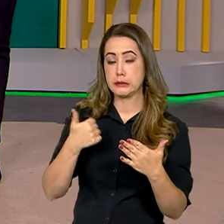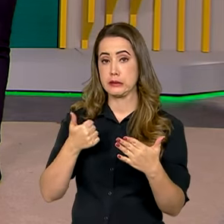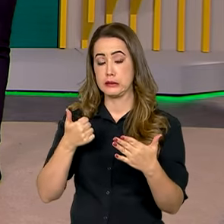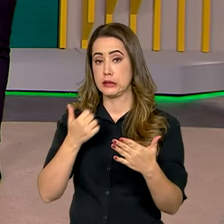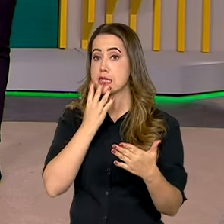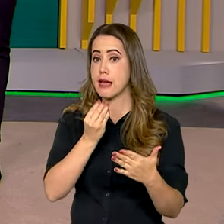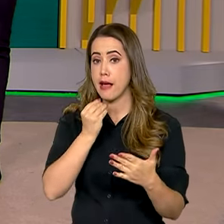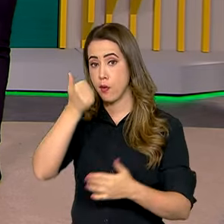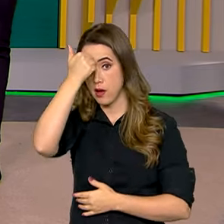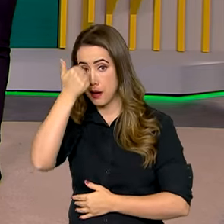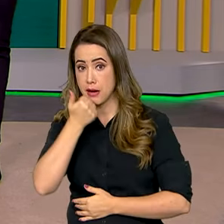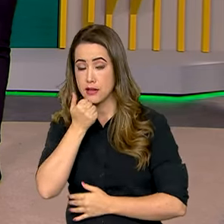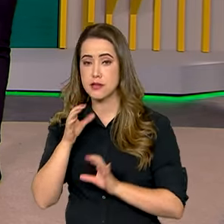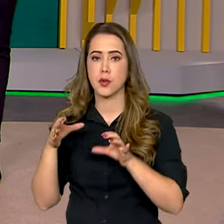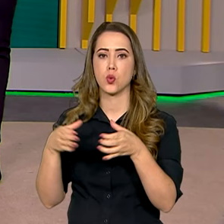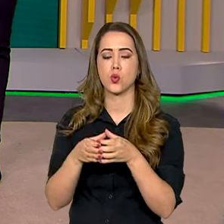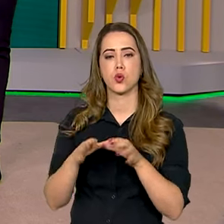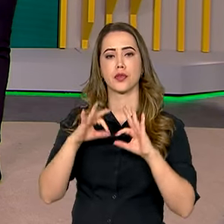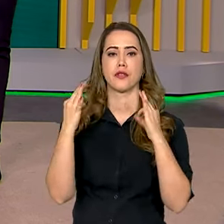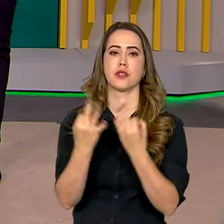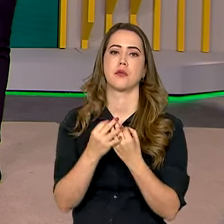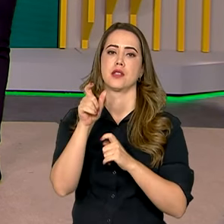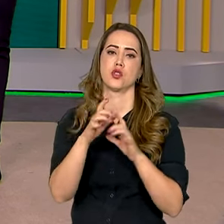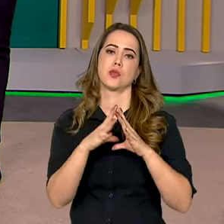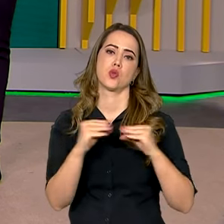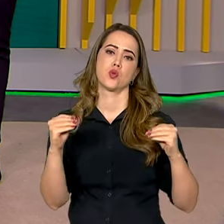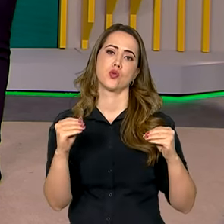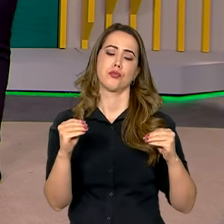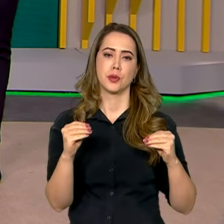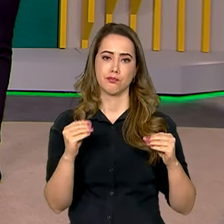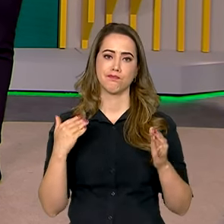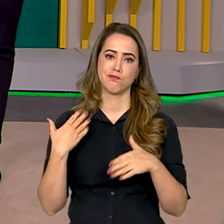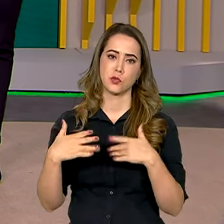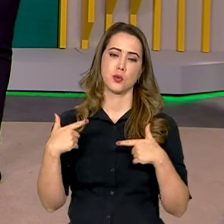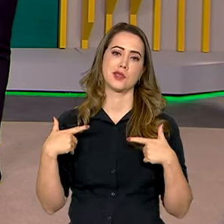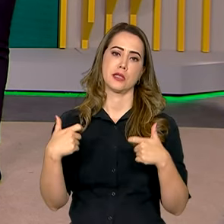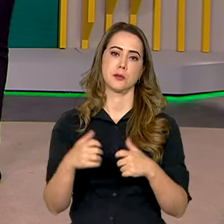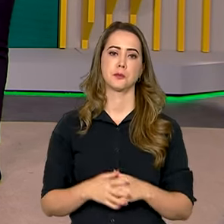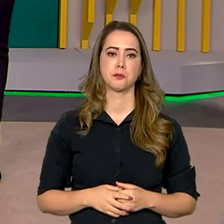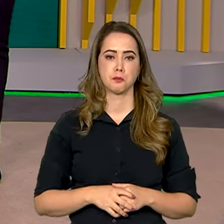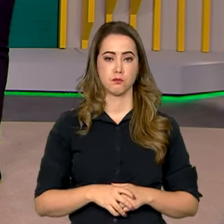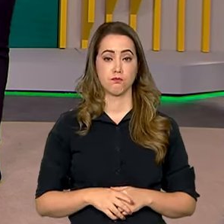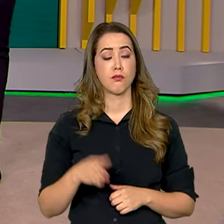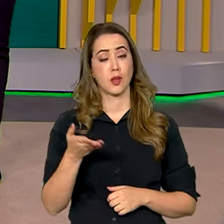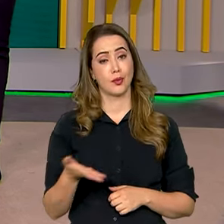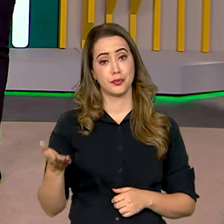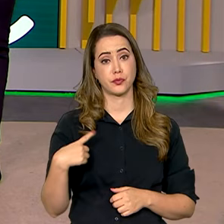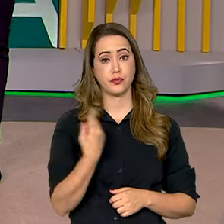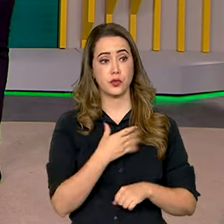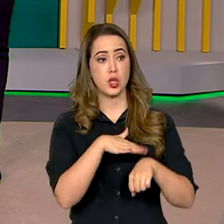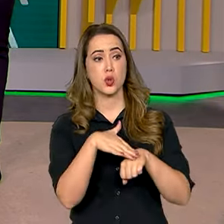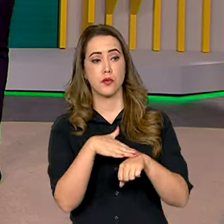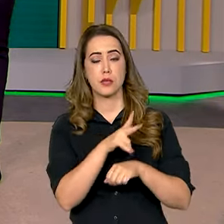e também com um grupo de familiares de pessoas que estão desaparecidas desde o início deste confronto. É isso, Roberto. E